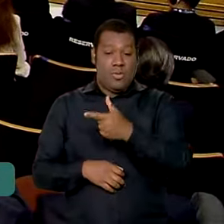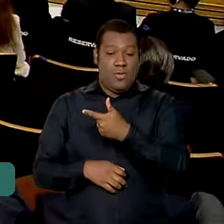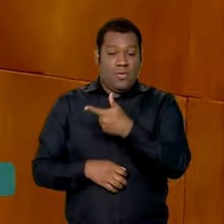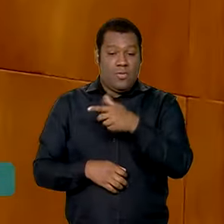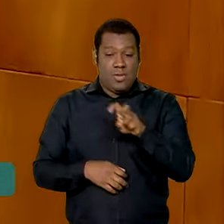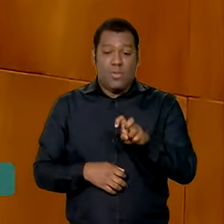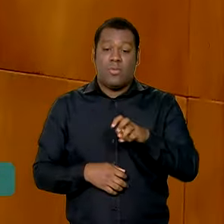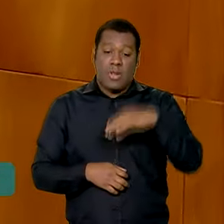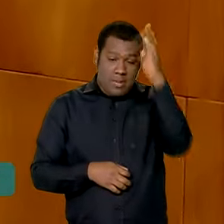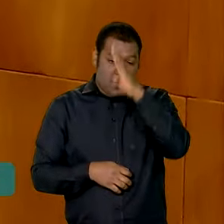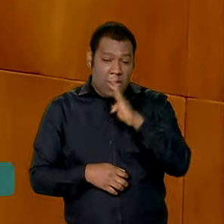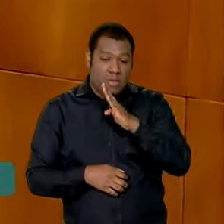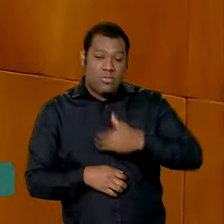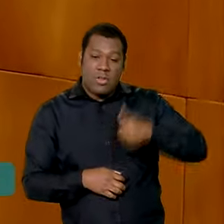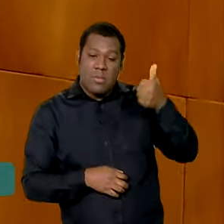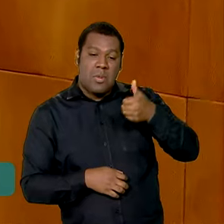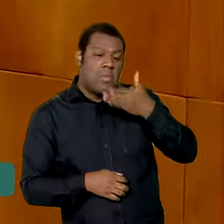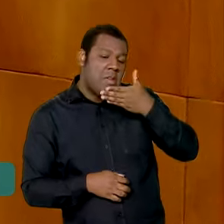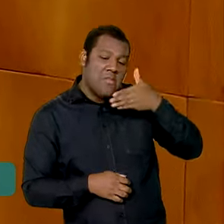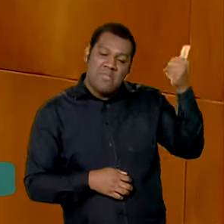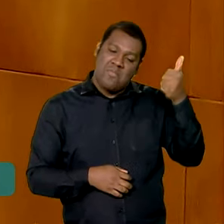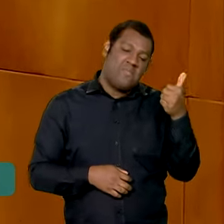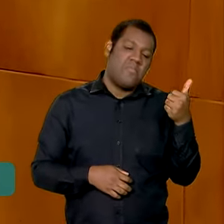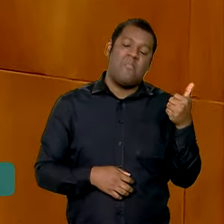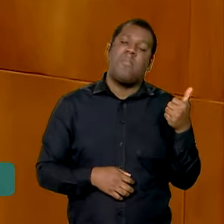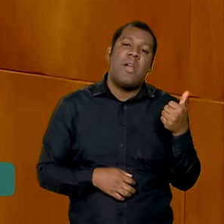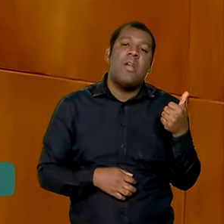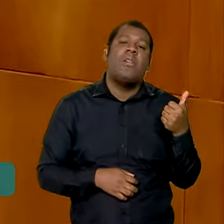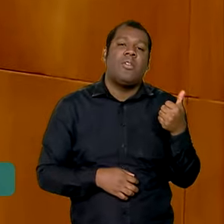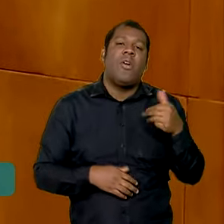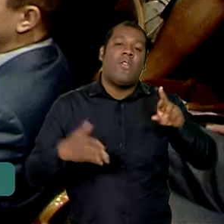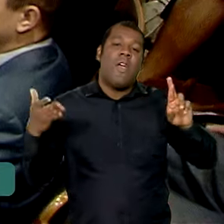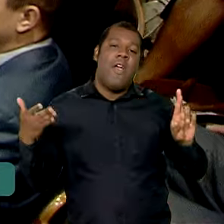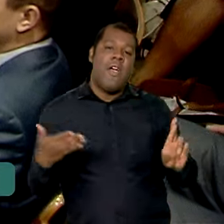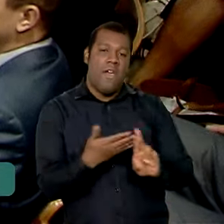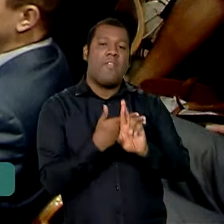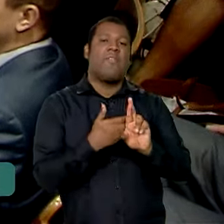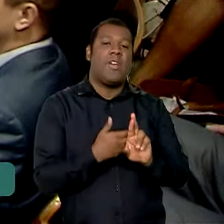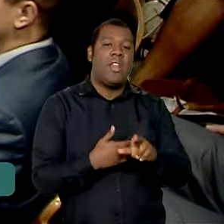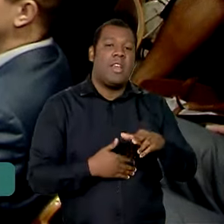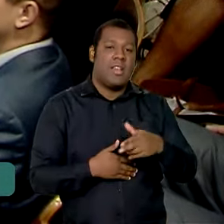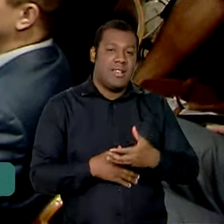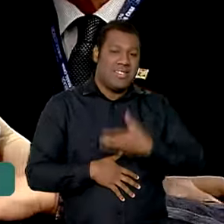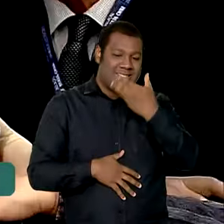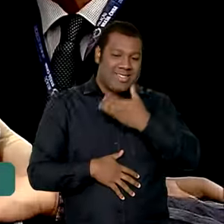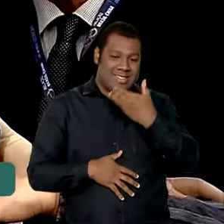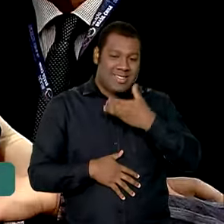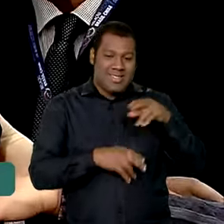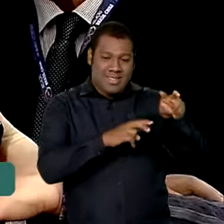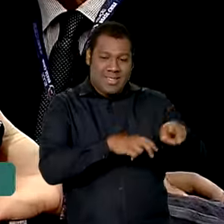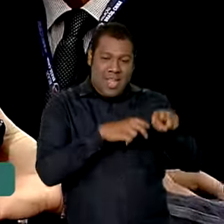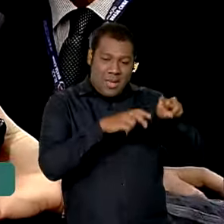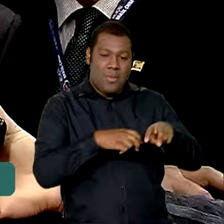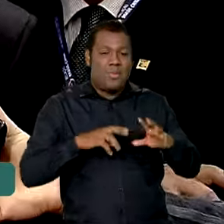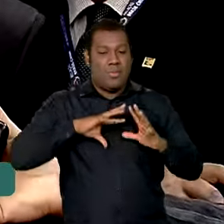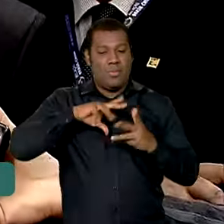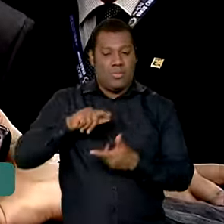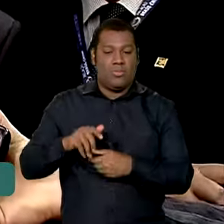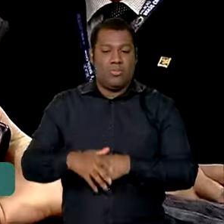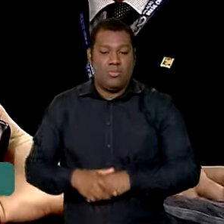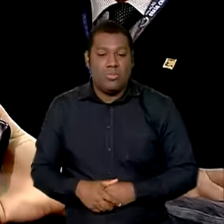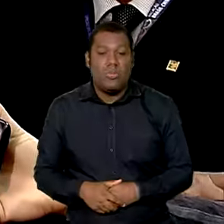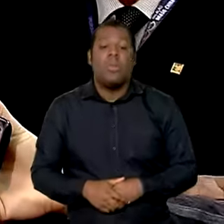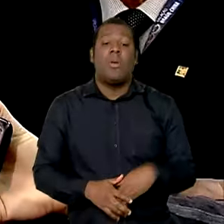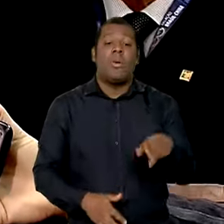evento e destacou que a relação entre os dois países deve ficar ainda mais próxima. As oportunidades serão